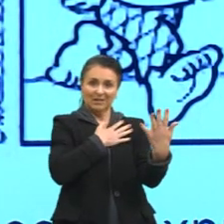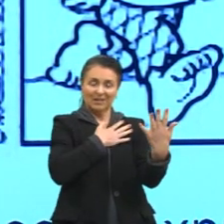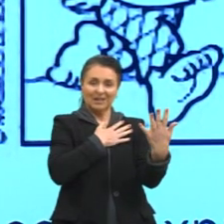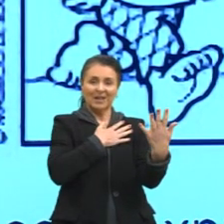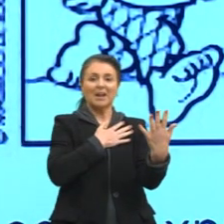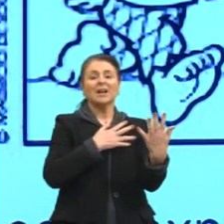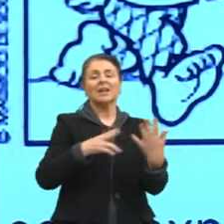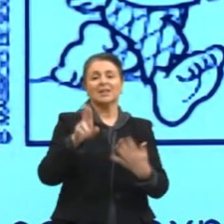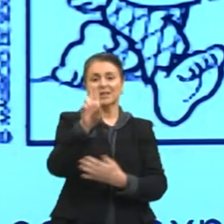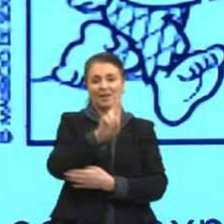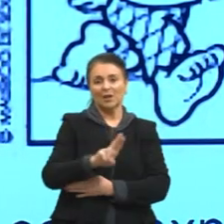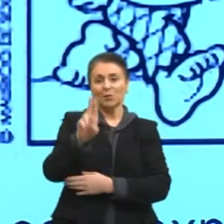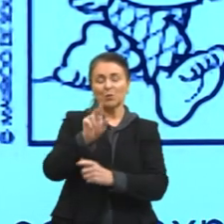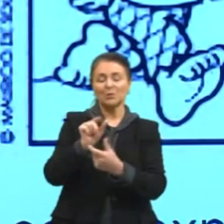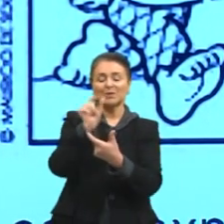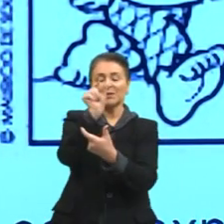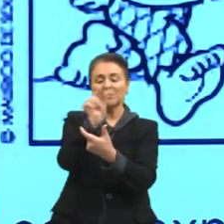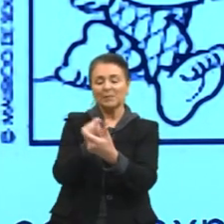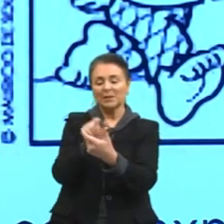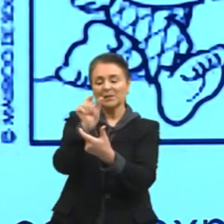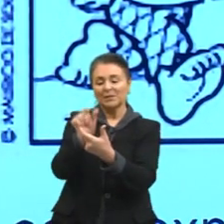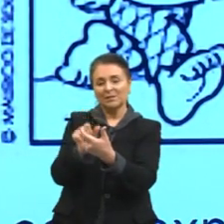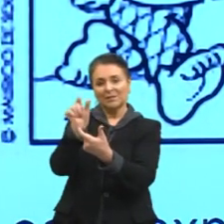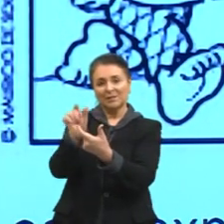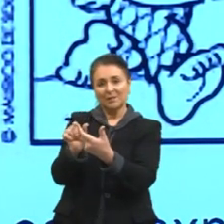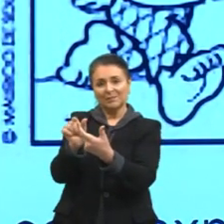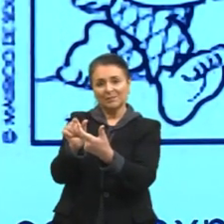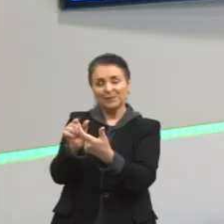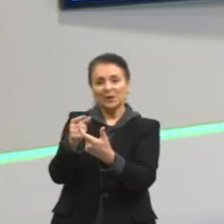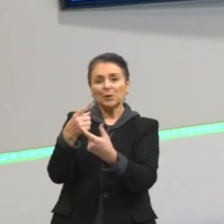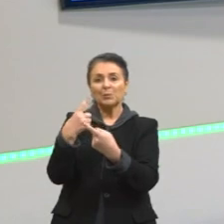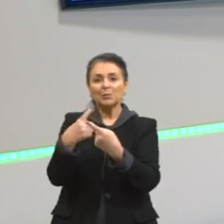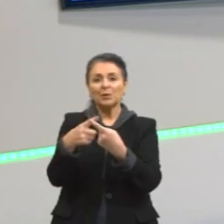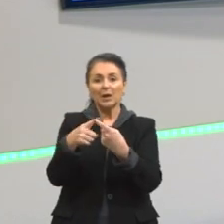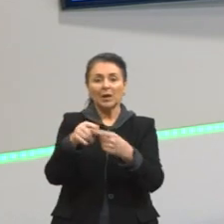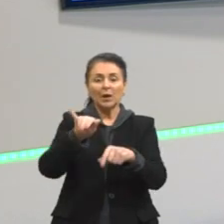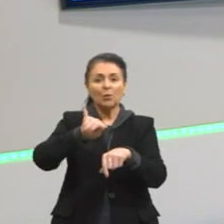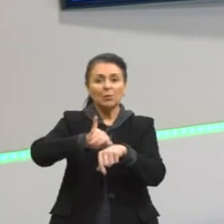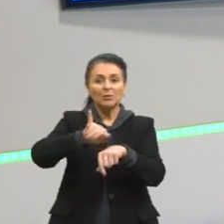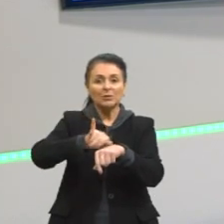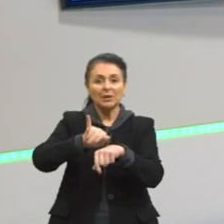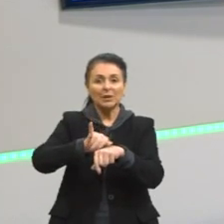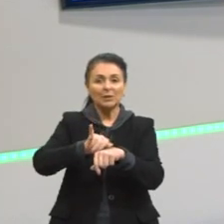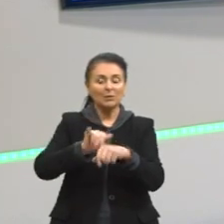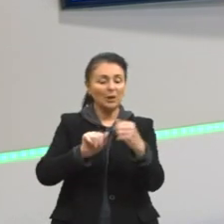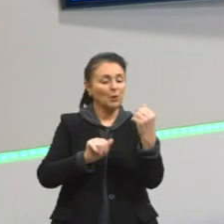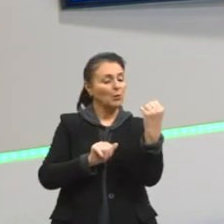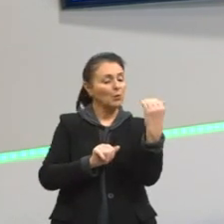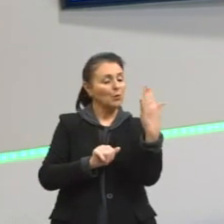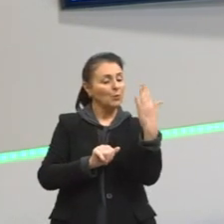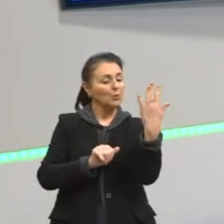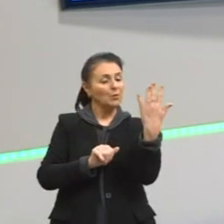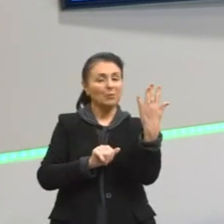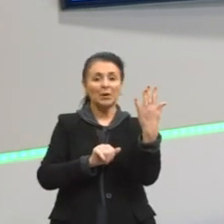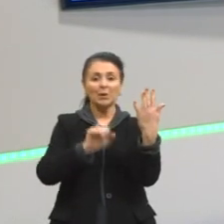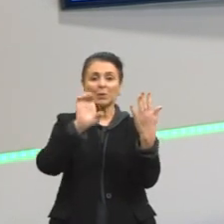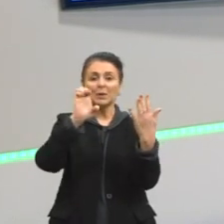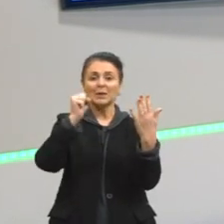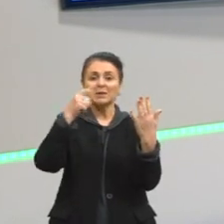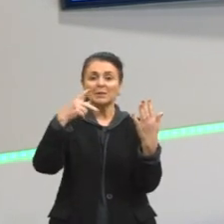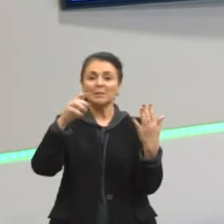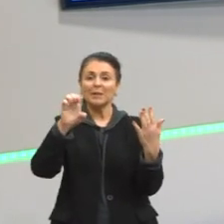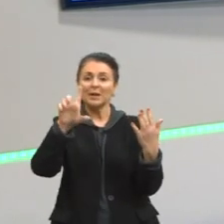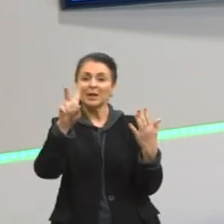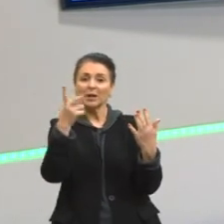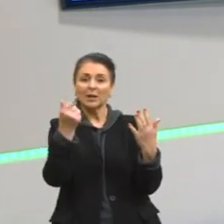uso dessa personificação exatamente no objeto do espelho. Quando o Zé Lelé diz,